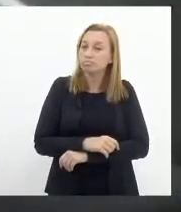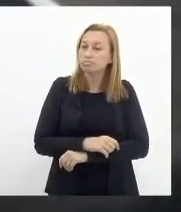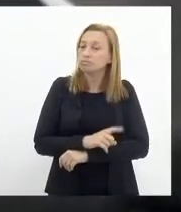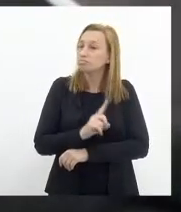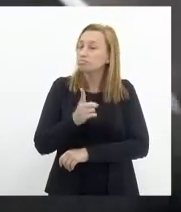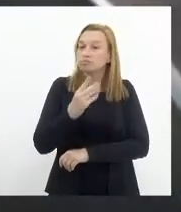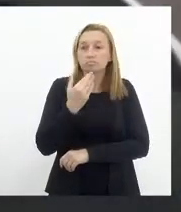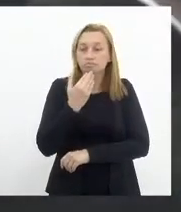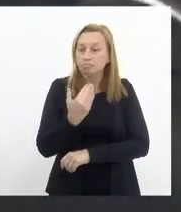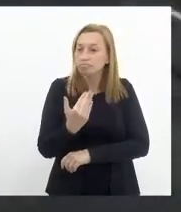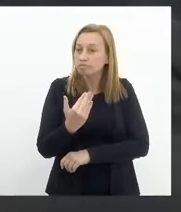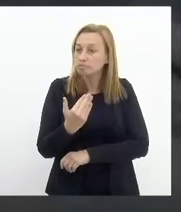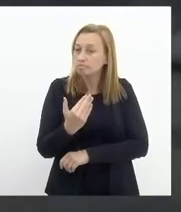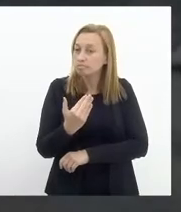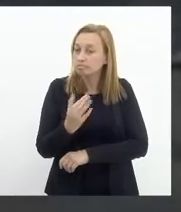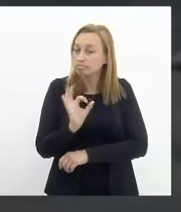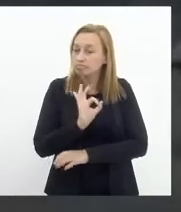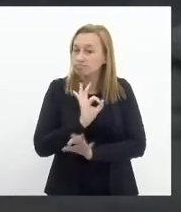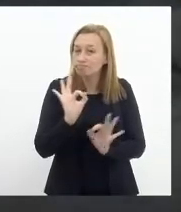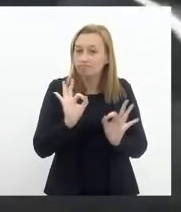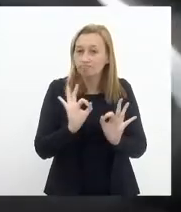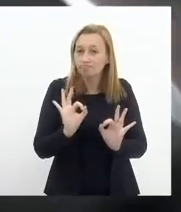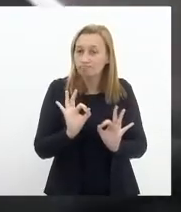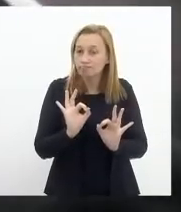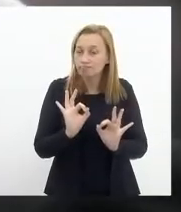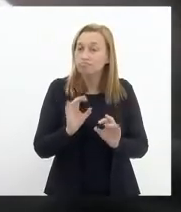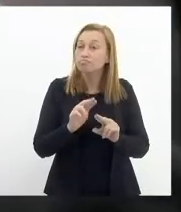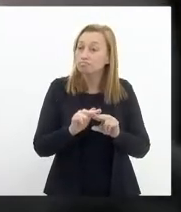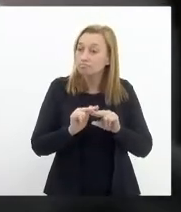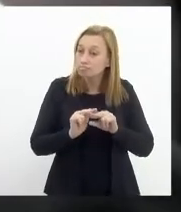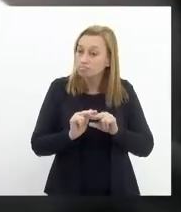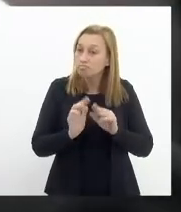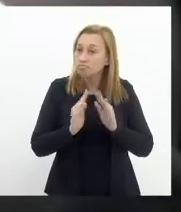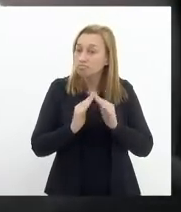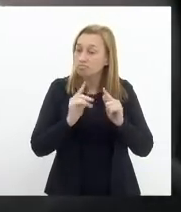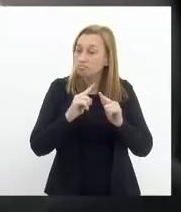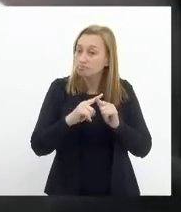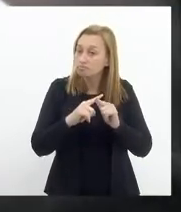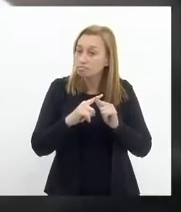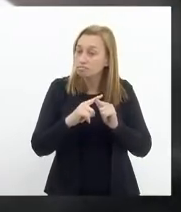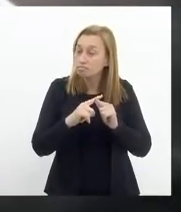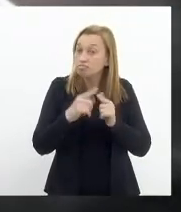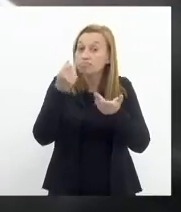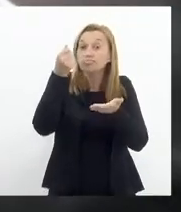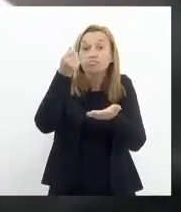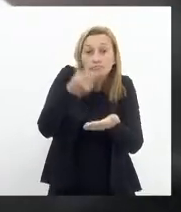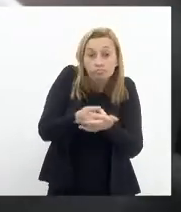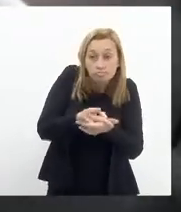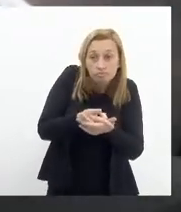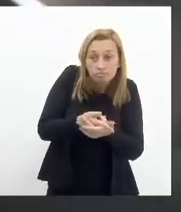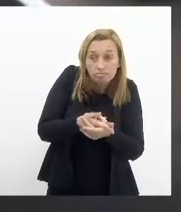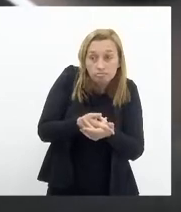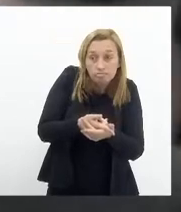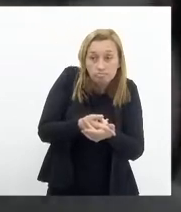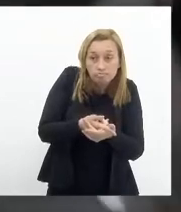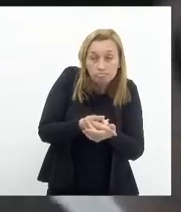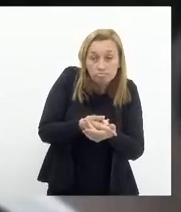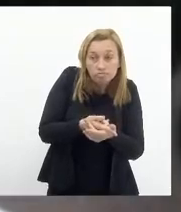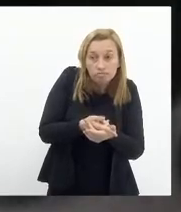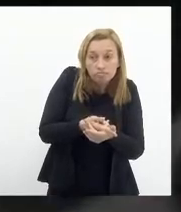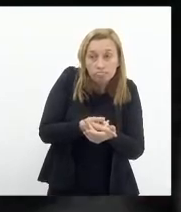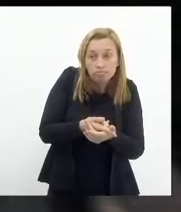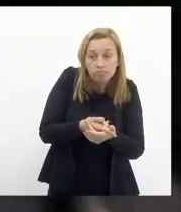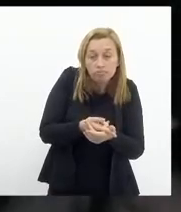pediu a prorrogação a tempo por isso as igrejas estão pagando a conta está chegando